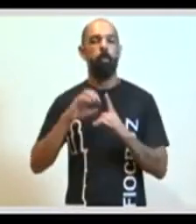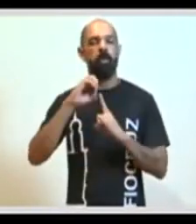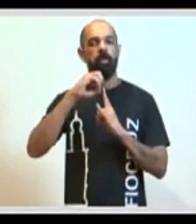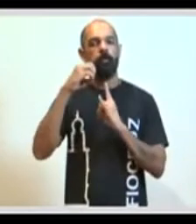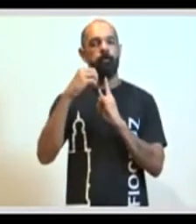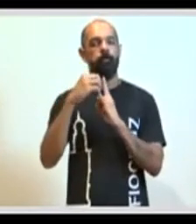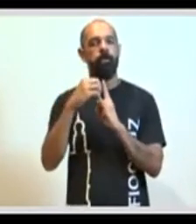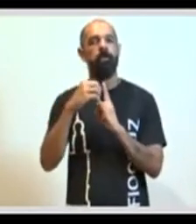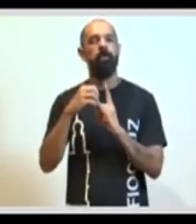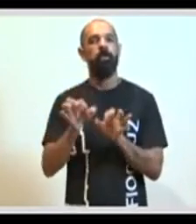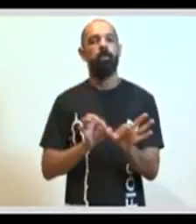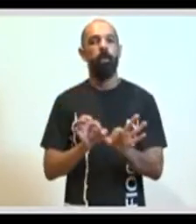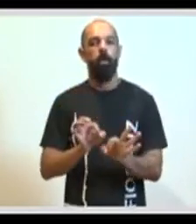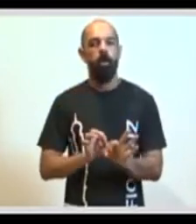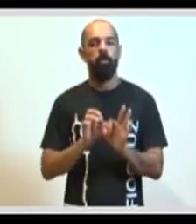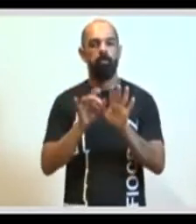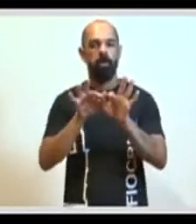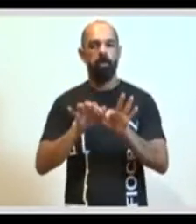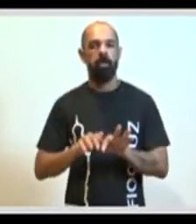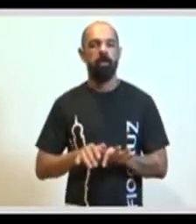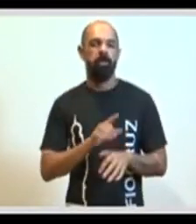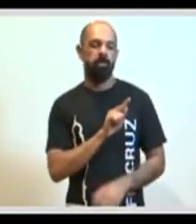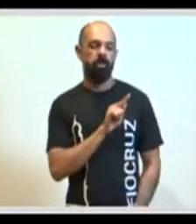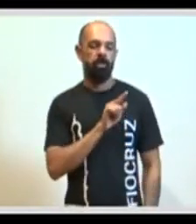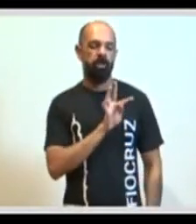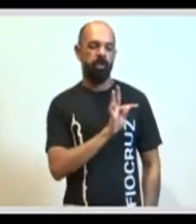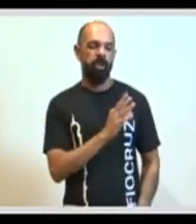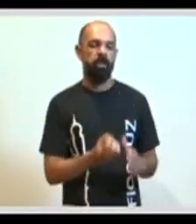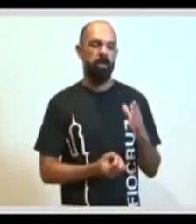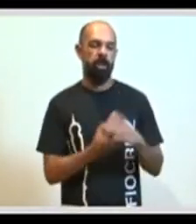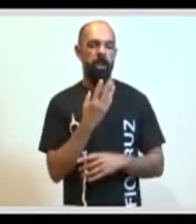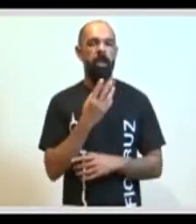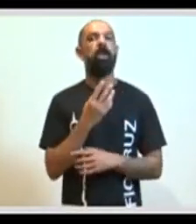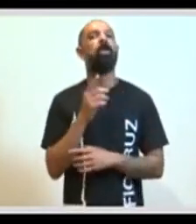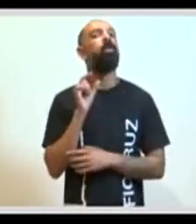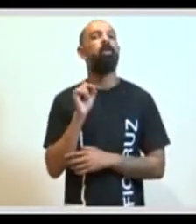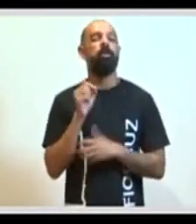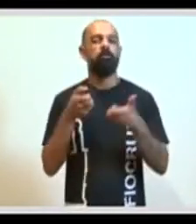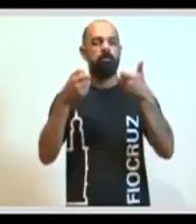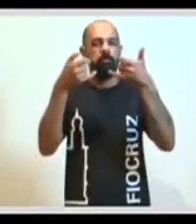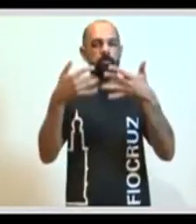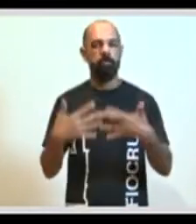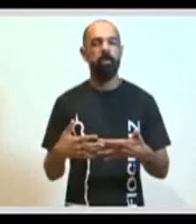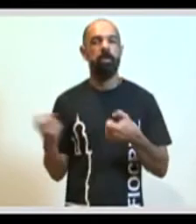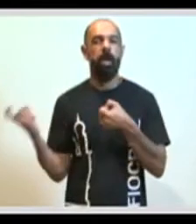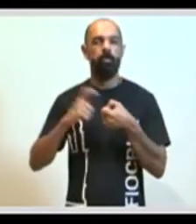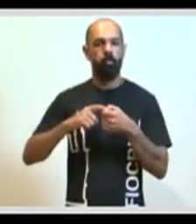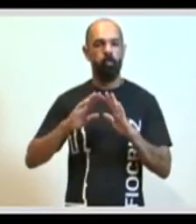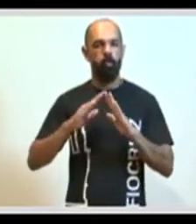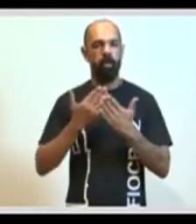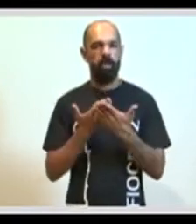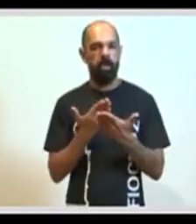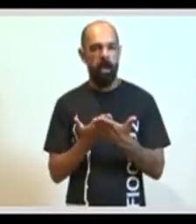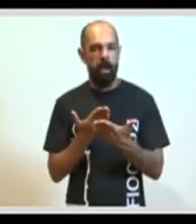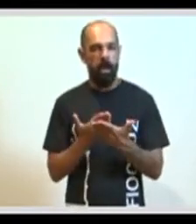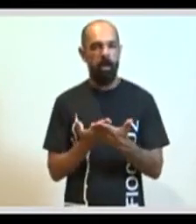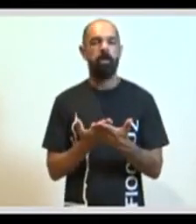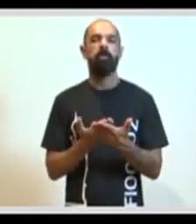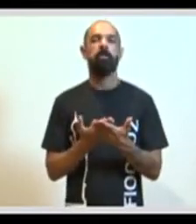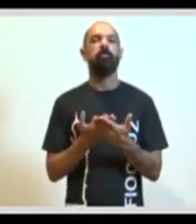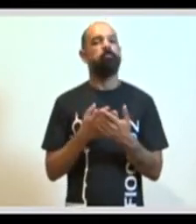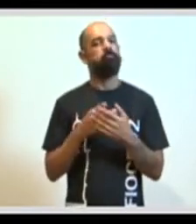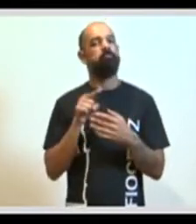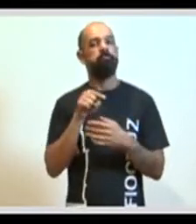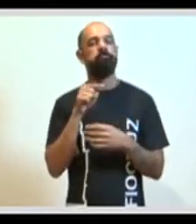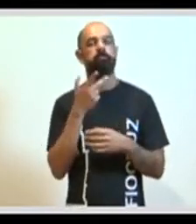produziu, a partir do GT, Instituto da Presidência, que fala, a questão do retorno às aulas, das escolas, coloca